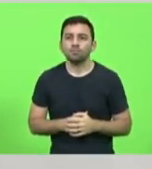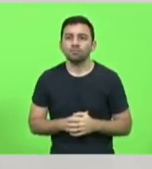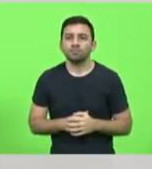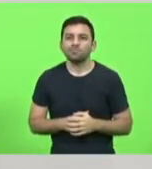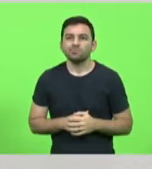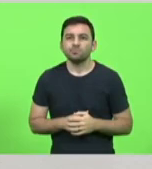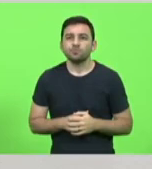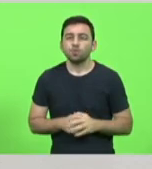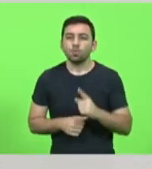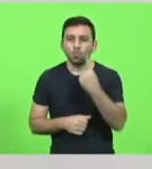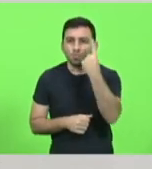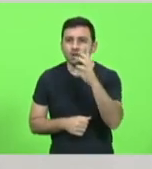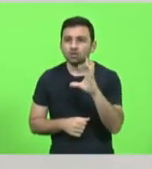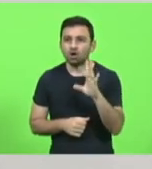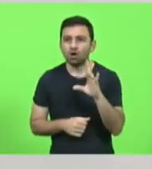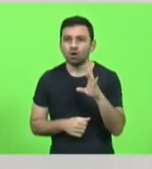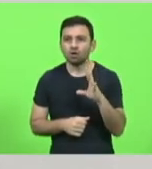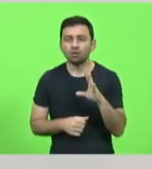quantidade para isso.